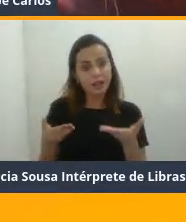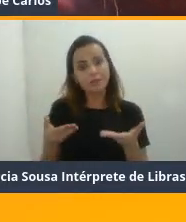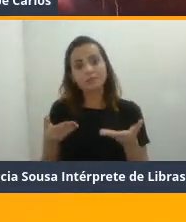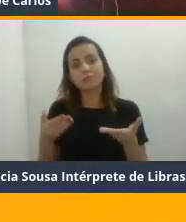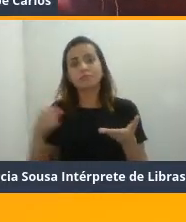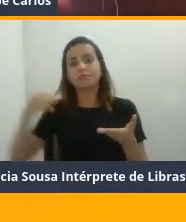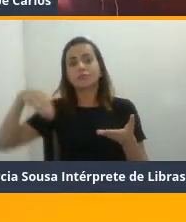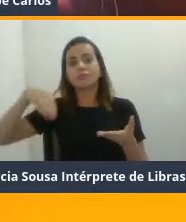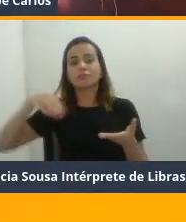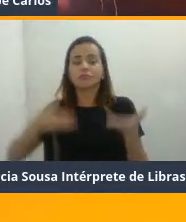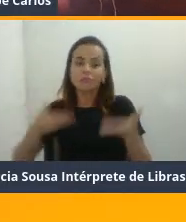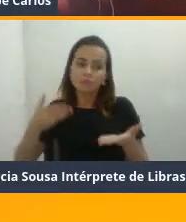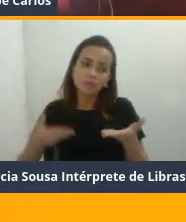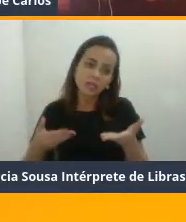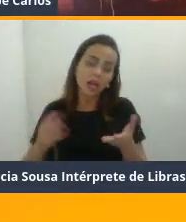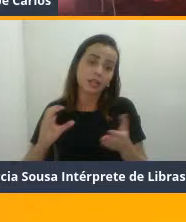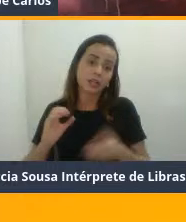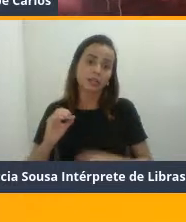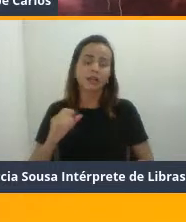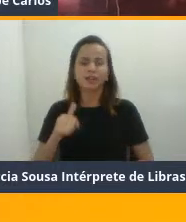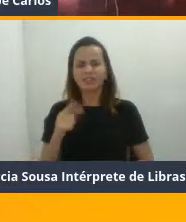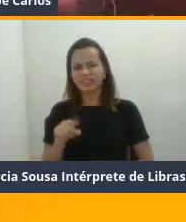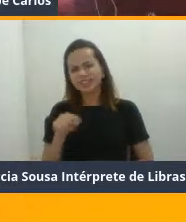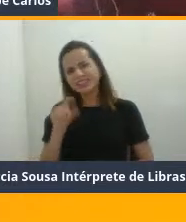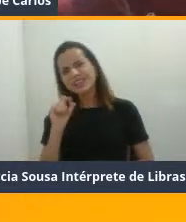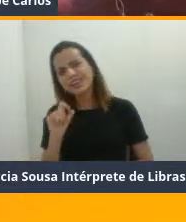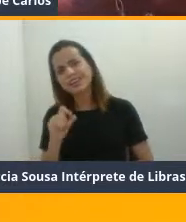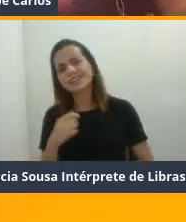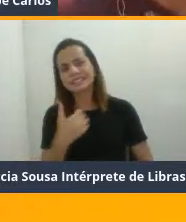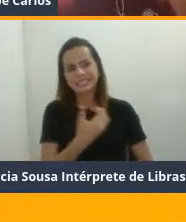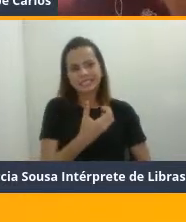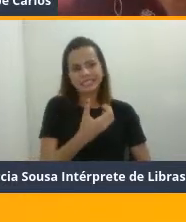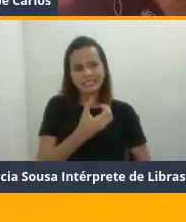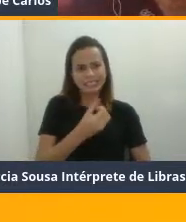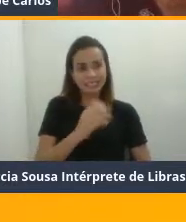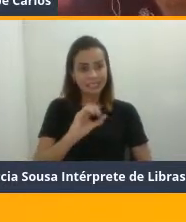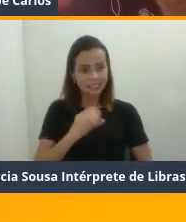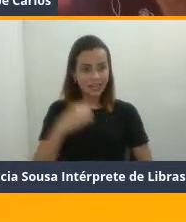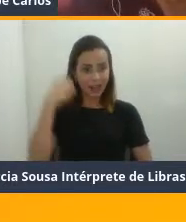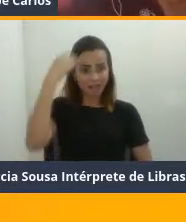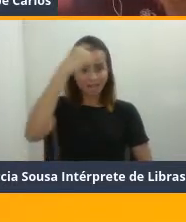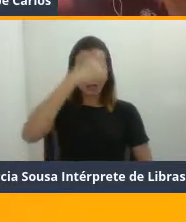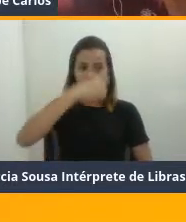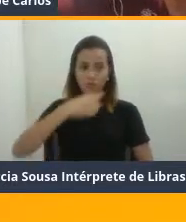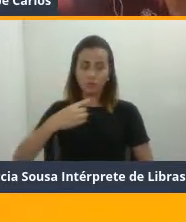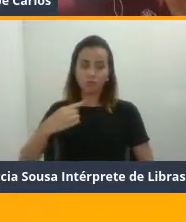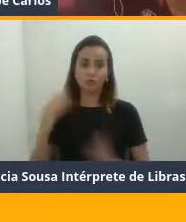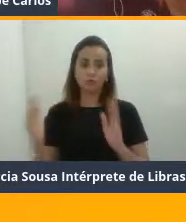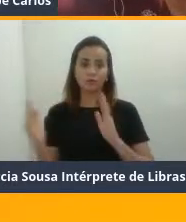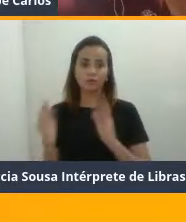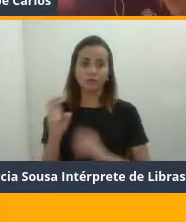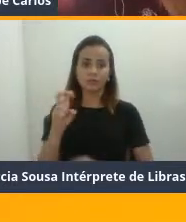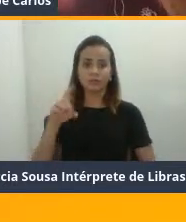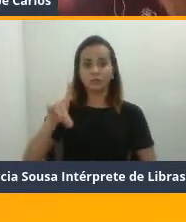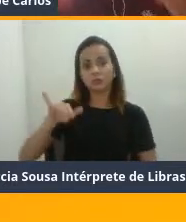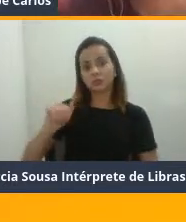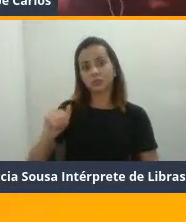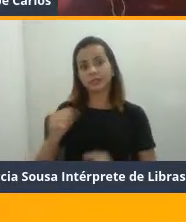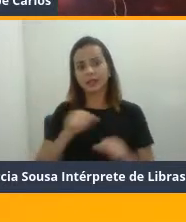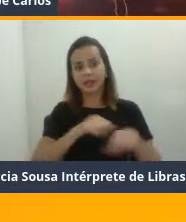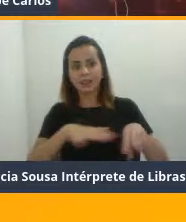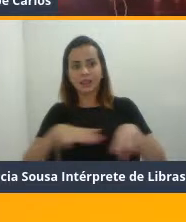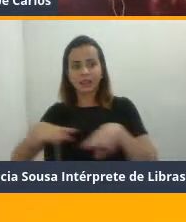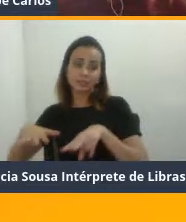minutos, ou seja, uma hora, durante cinco dias na semana de atividade física moderada ou